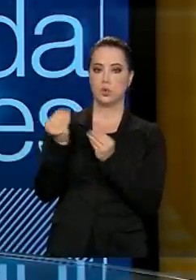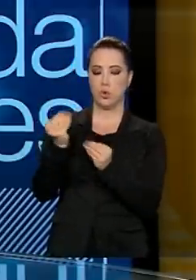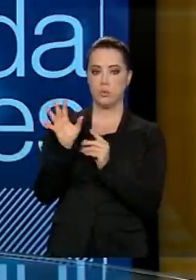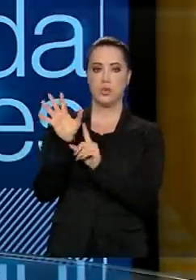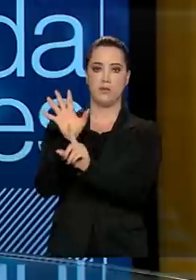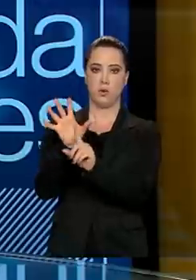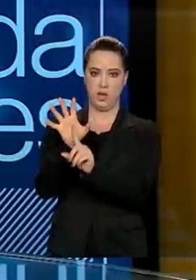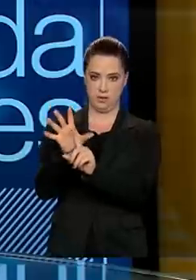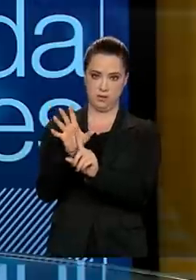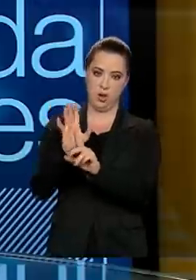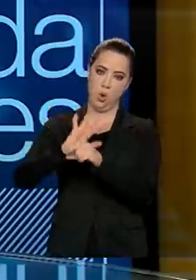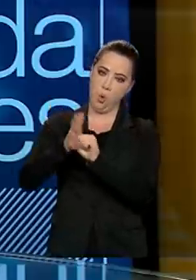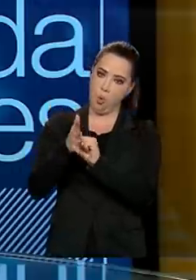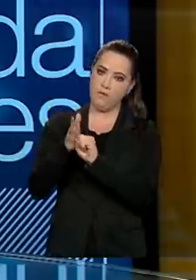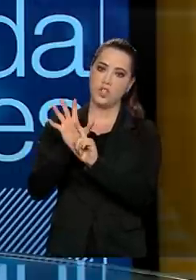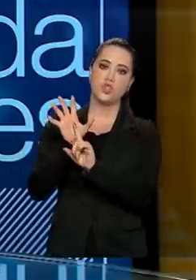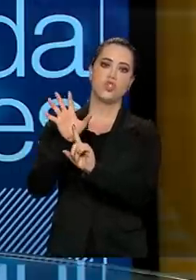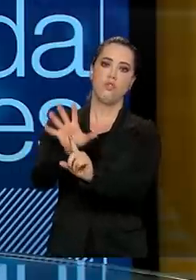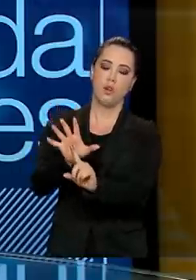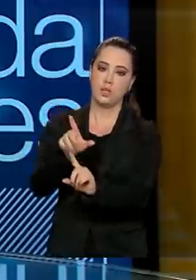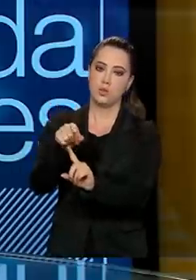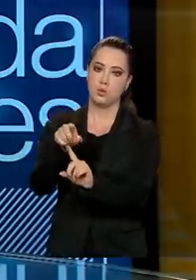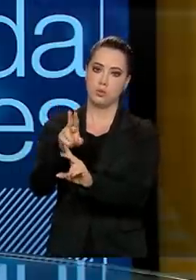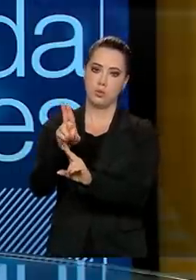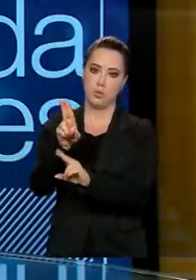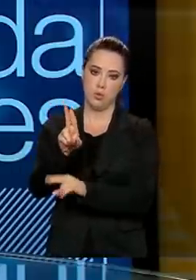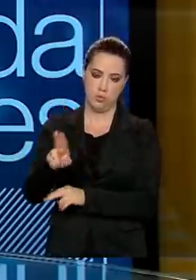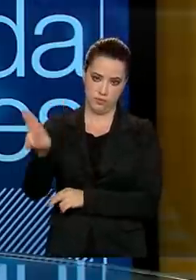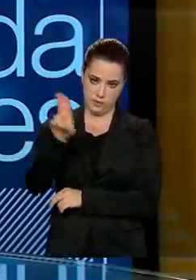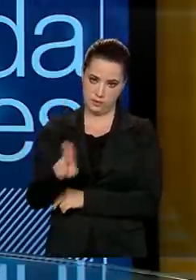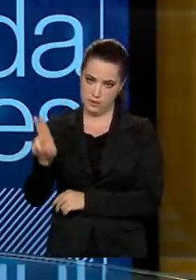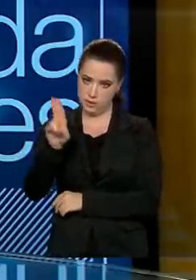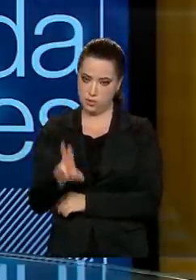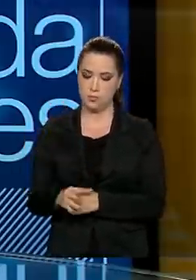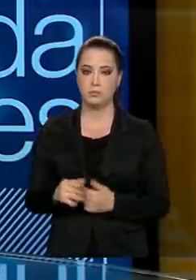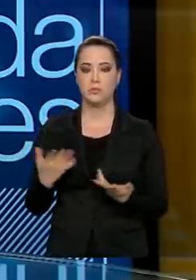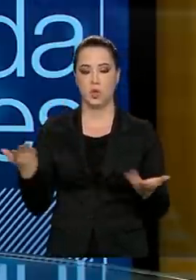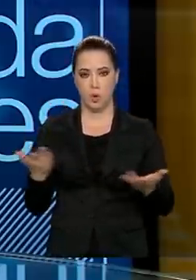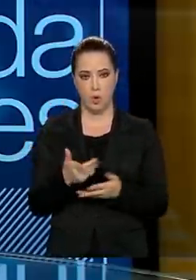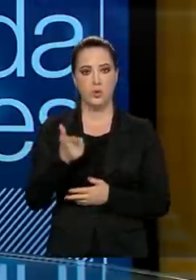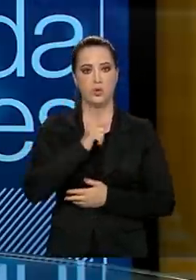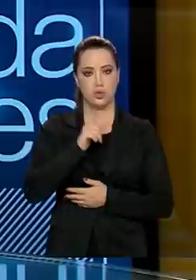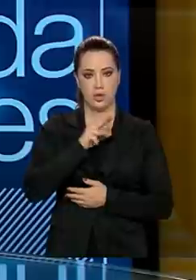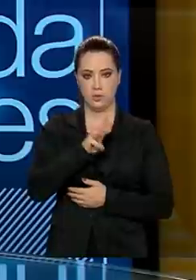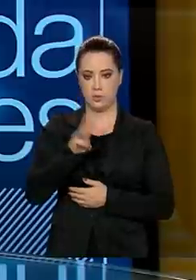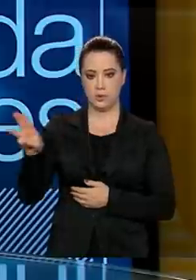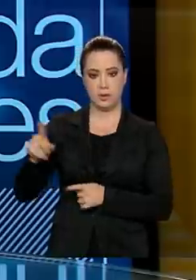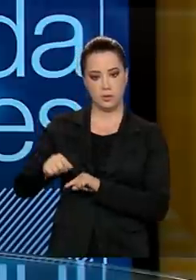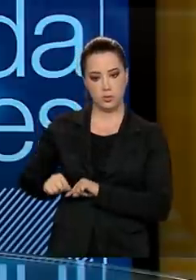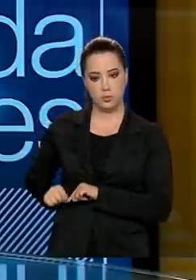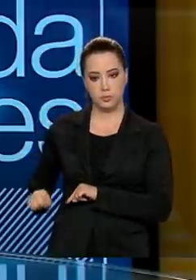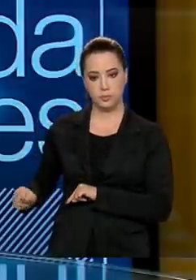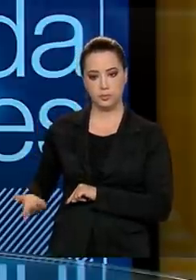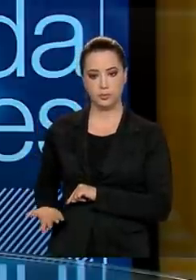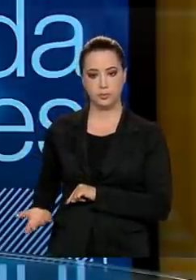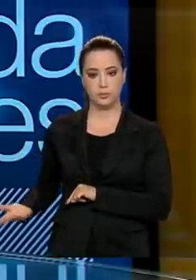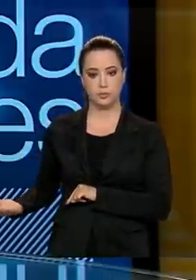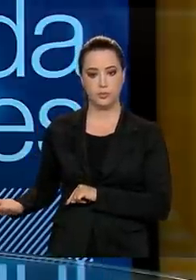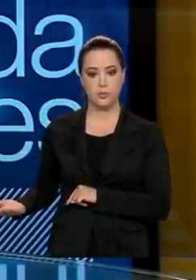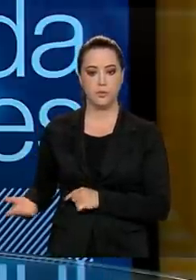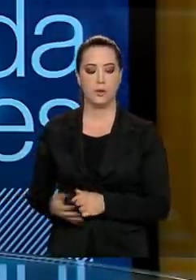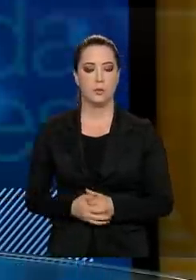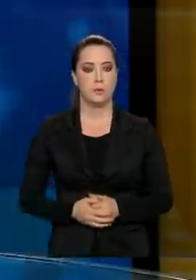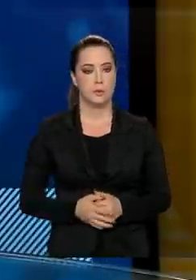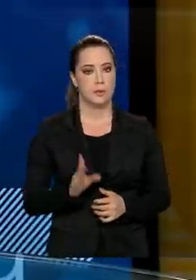E ali nós montamos um painel, hoje esse painel está público, está no portal mec.gov.br